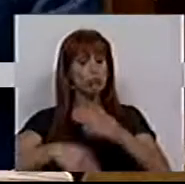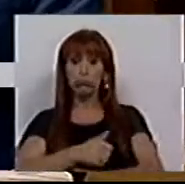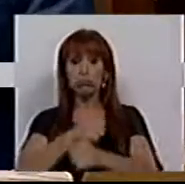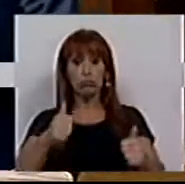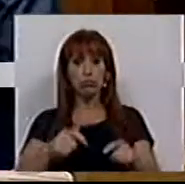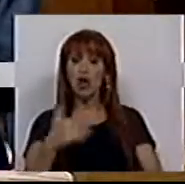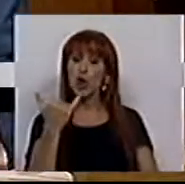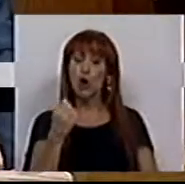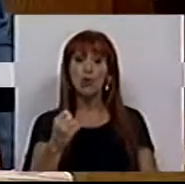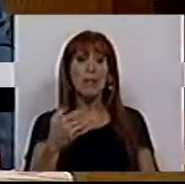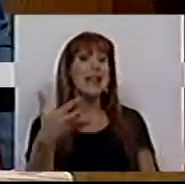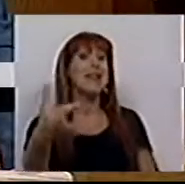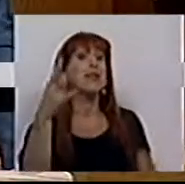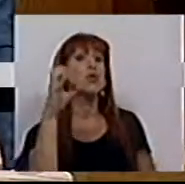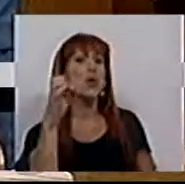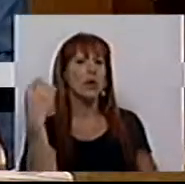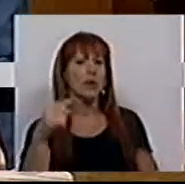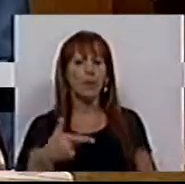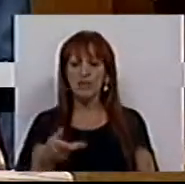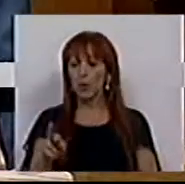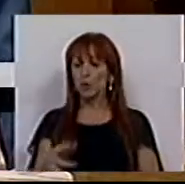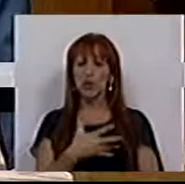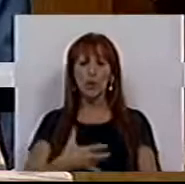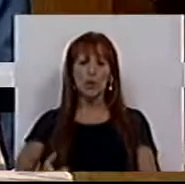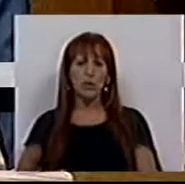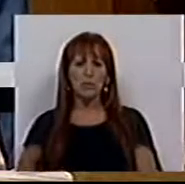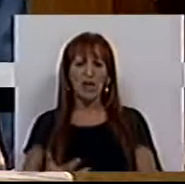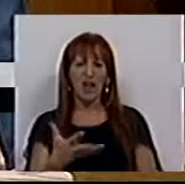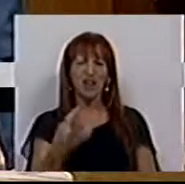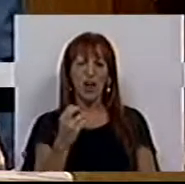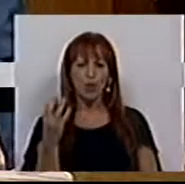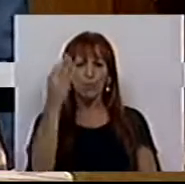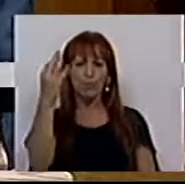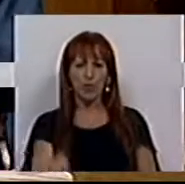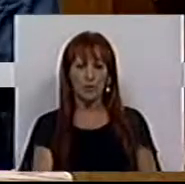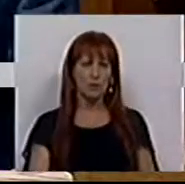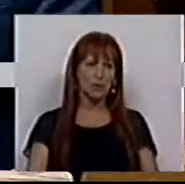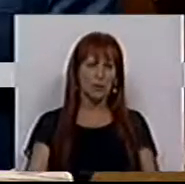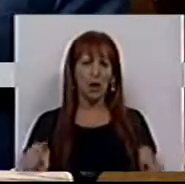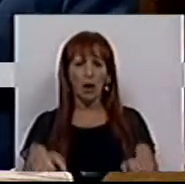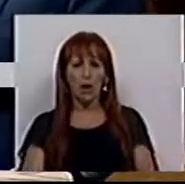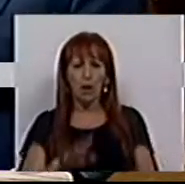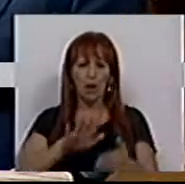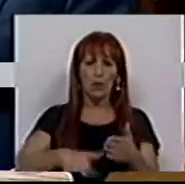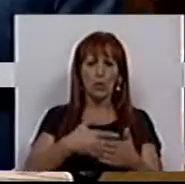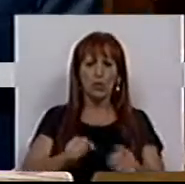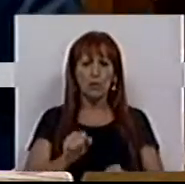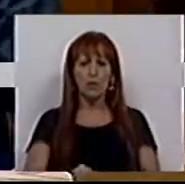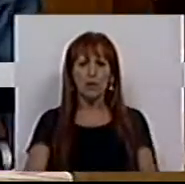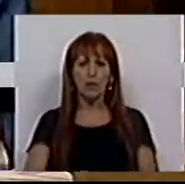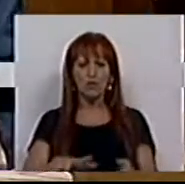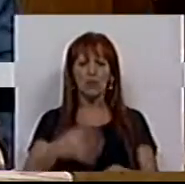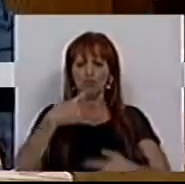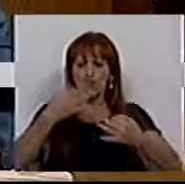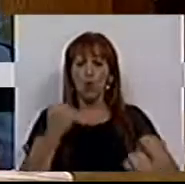bem, em 2018 teremos uma taxa de desemprego de 13%. Ora, este é o plano do pleno